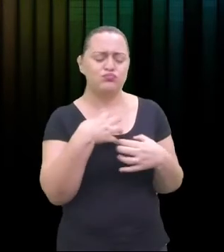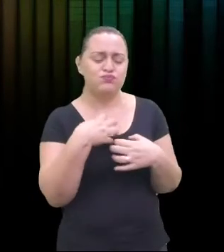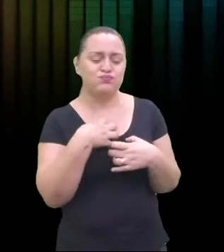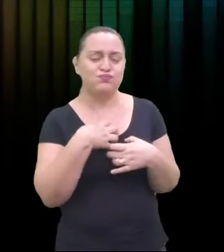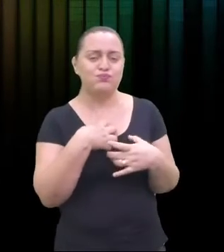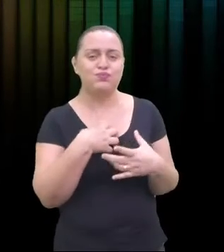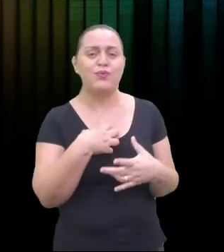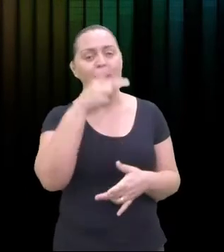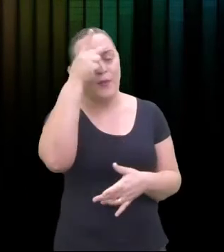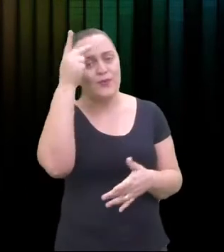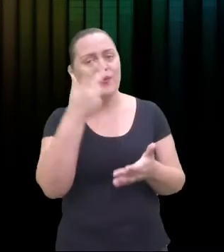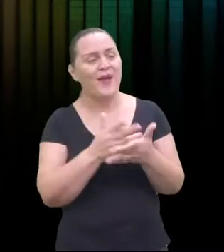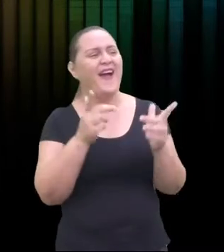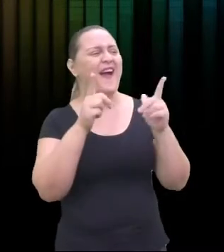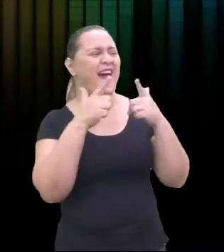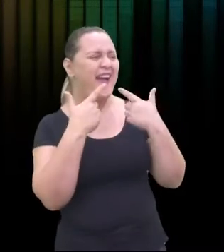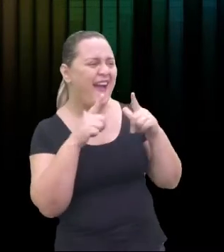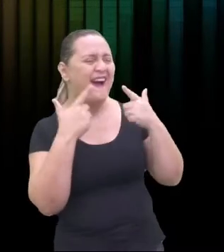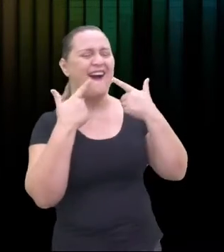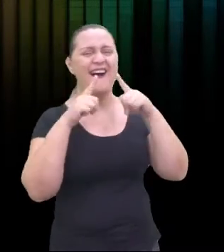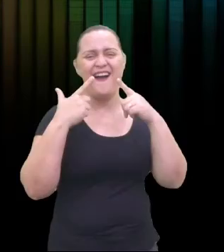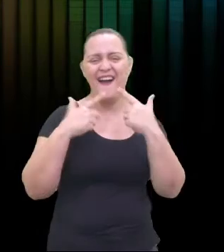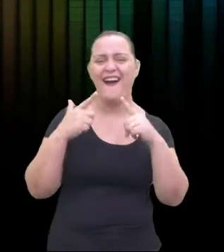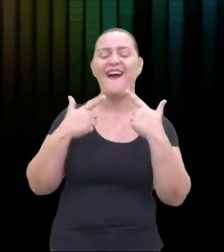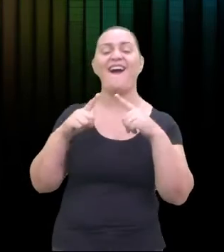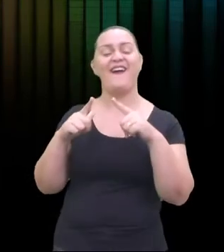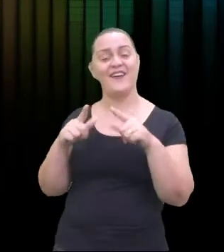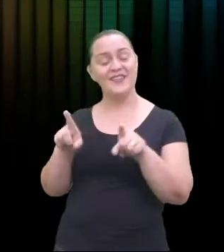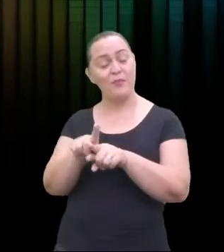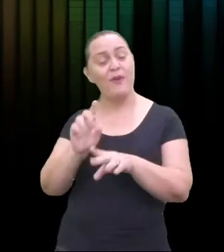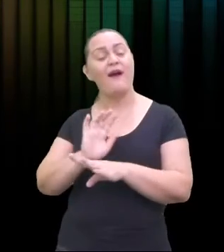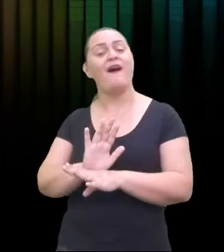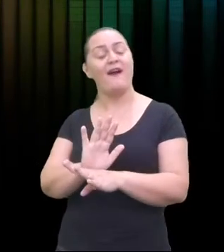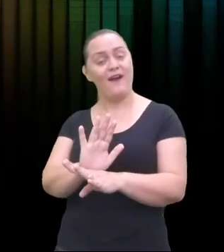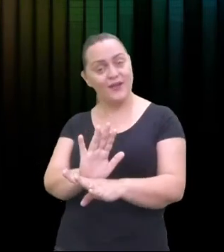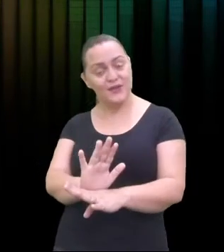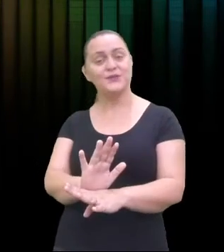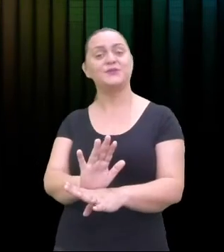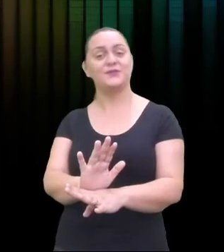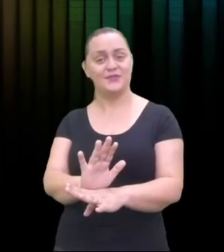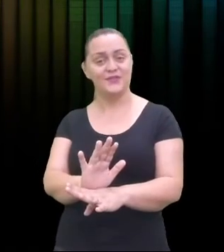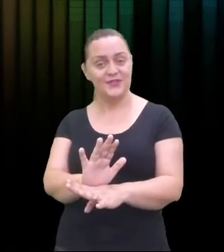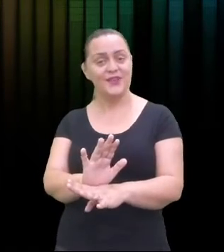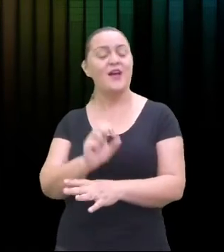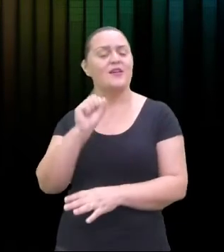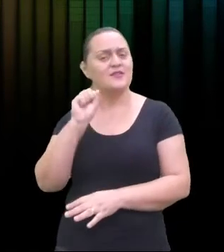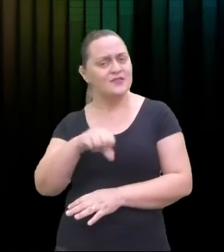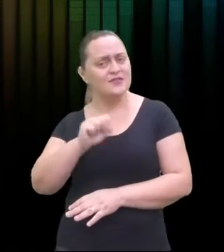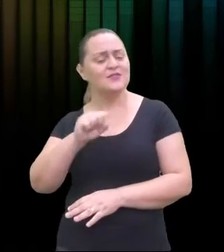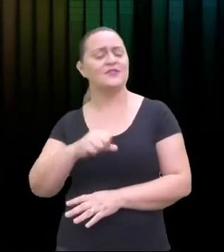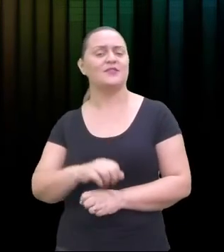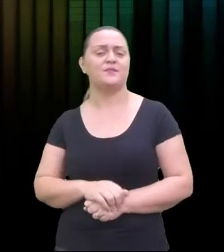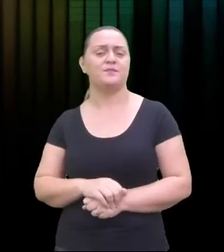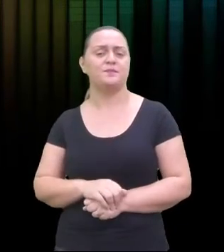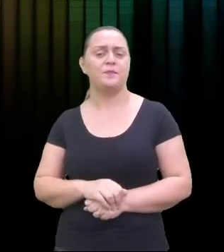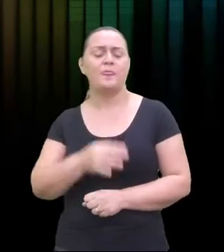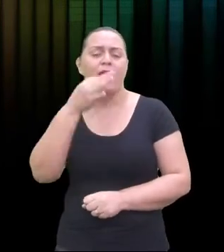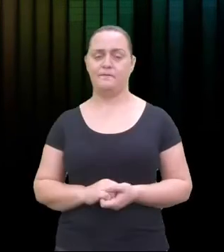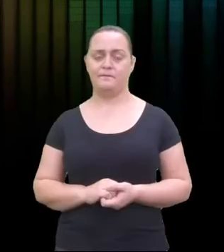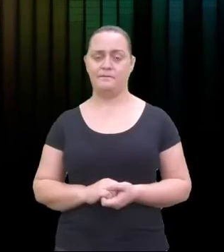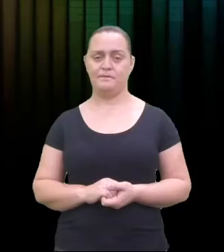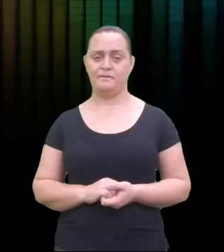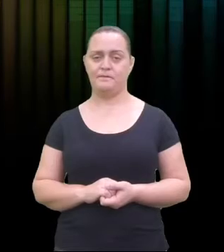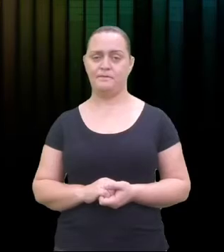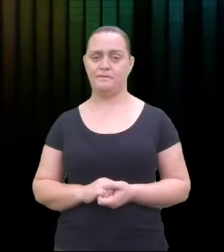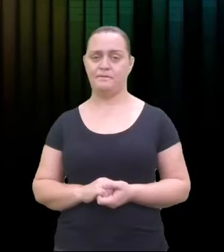emoções positivas, tudo isso a música pode fazer. Ela pode te induzir a emoções e te estimular.